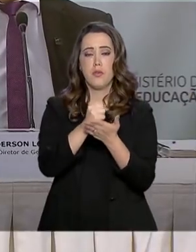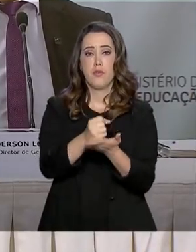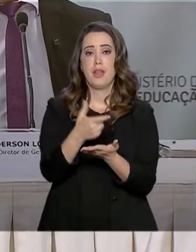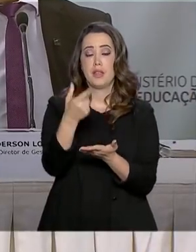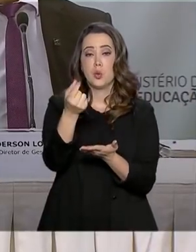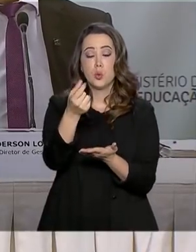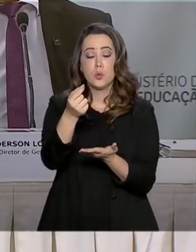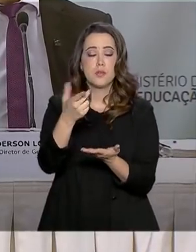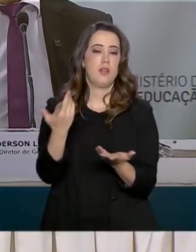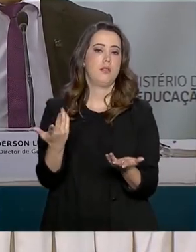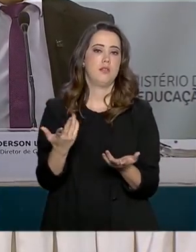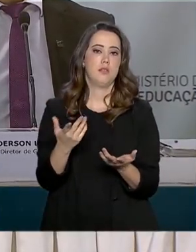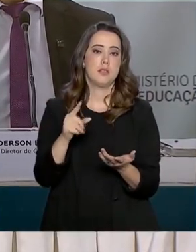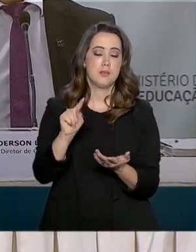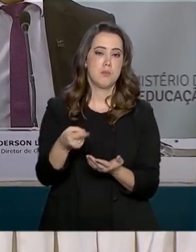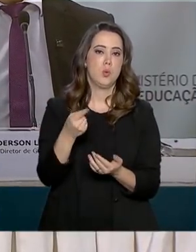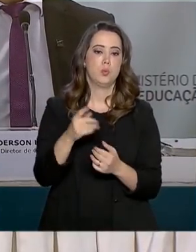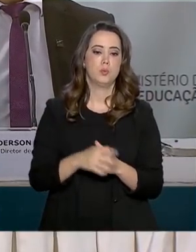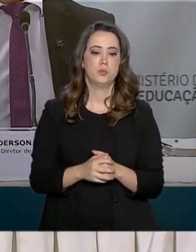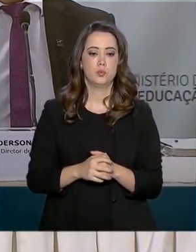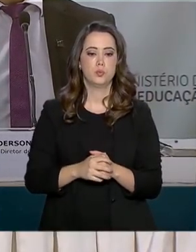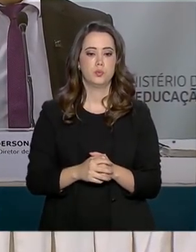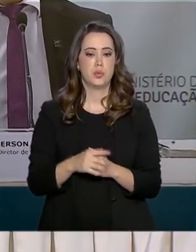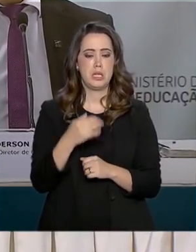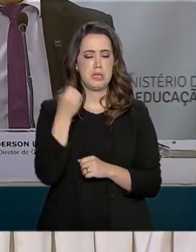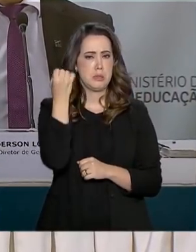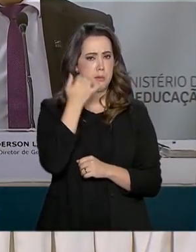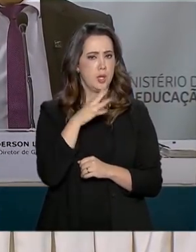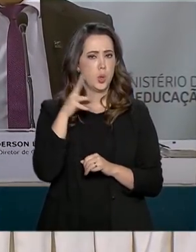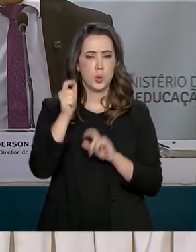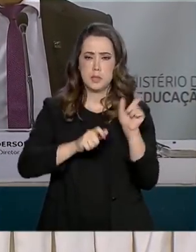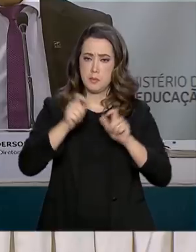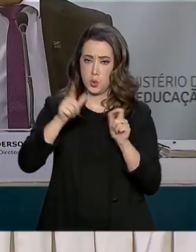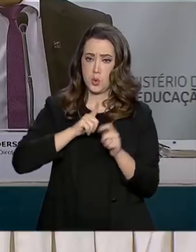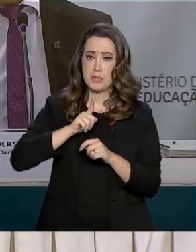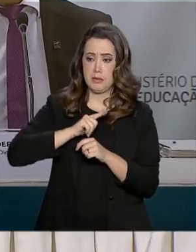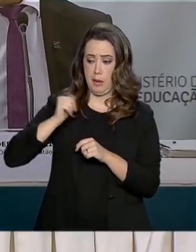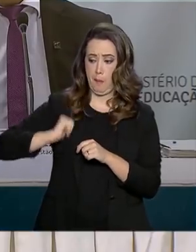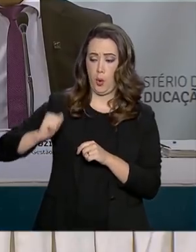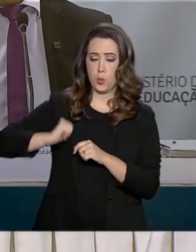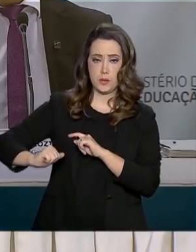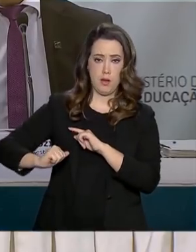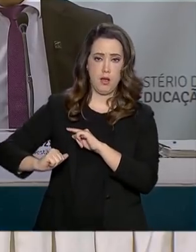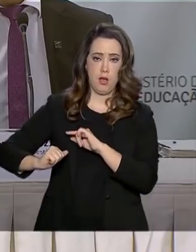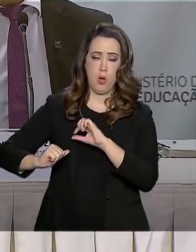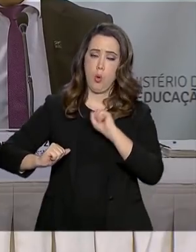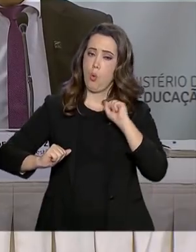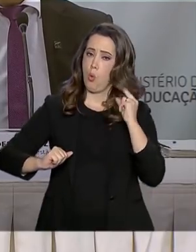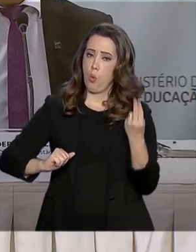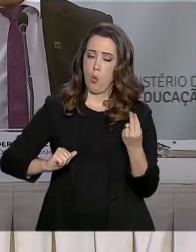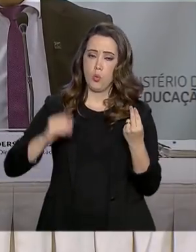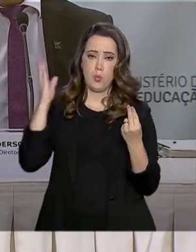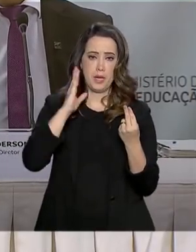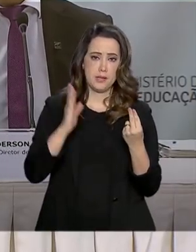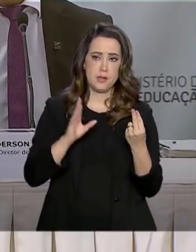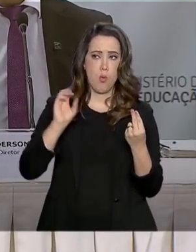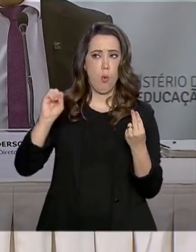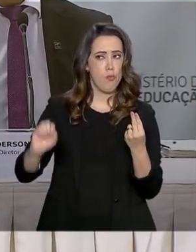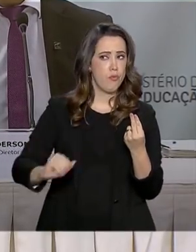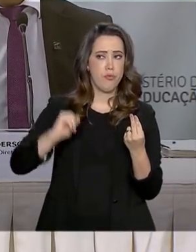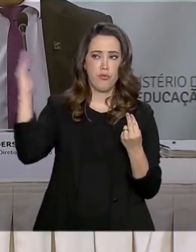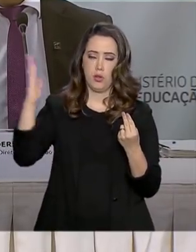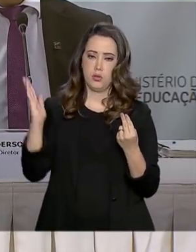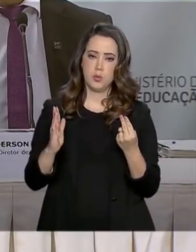Todos os bolsistas em vigor no Brasil ou no exterior serão